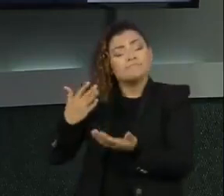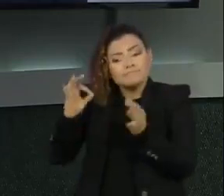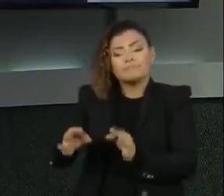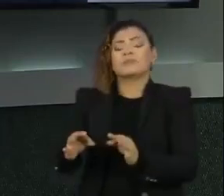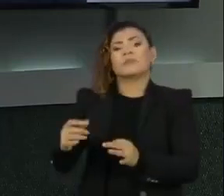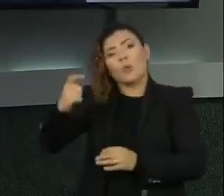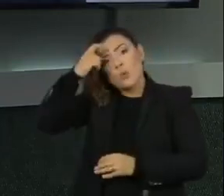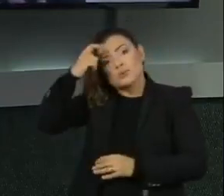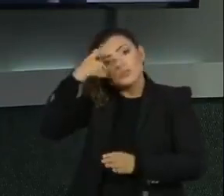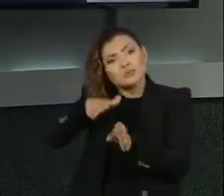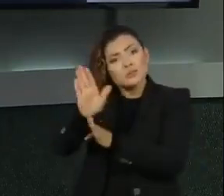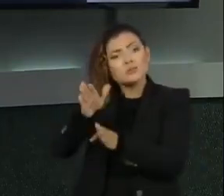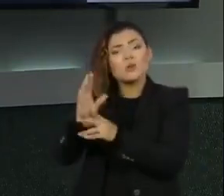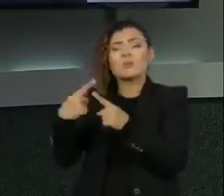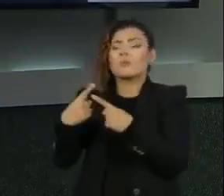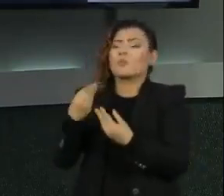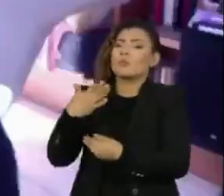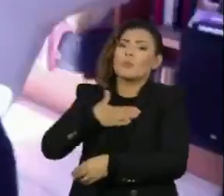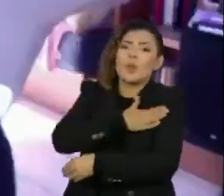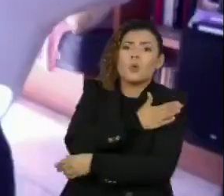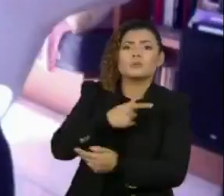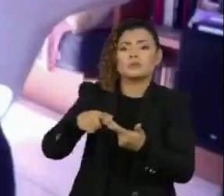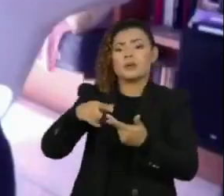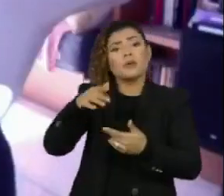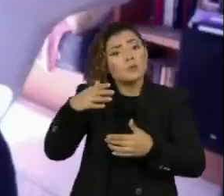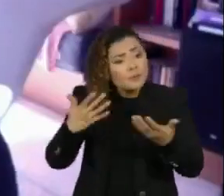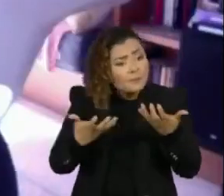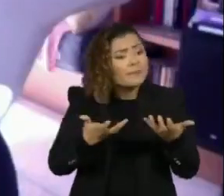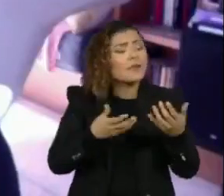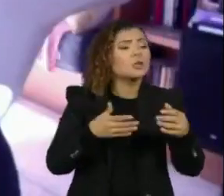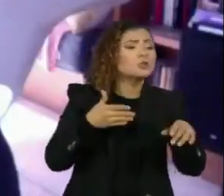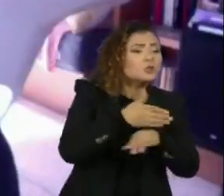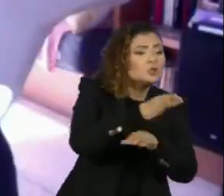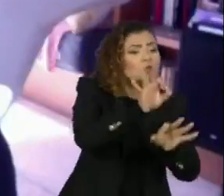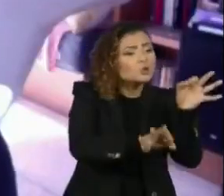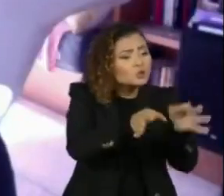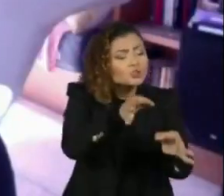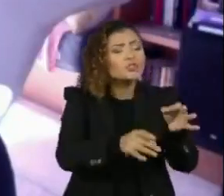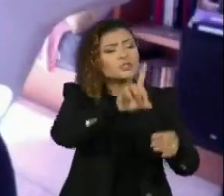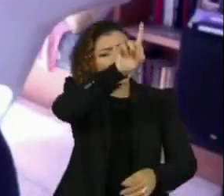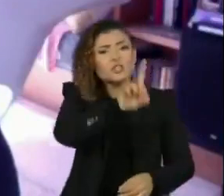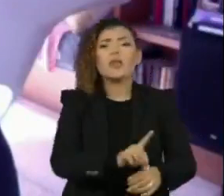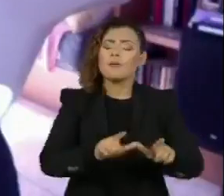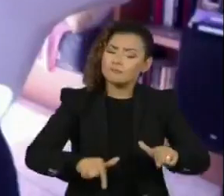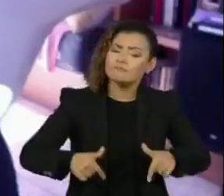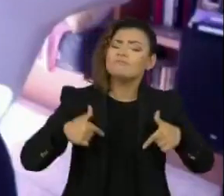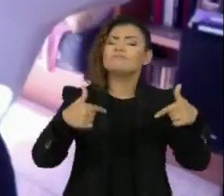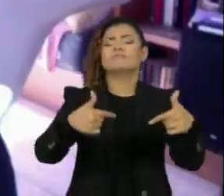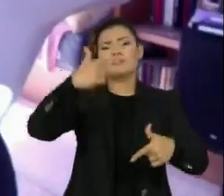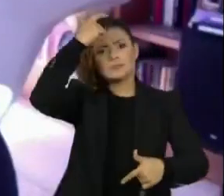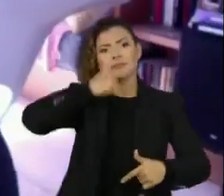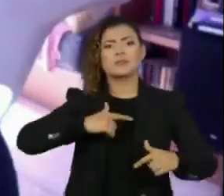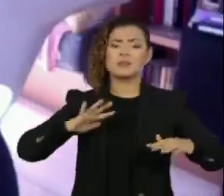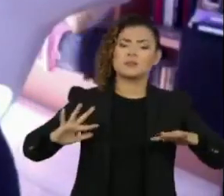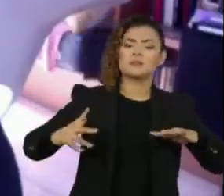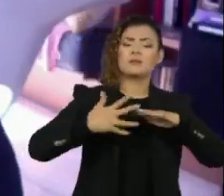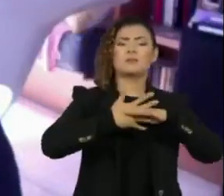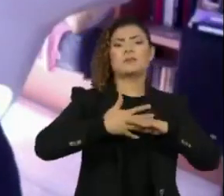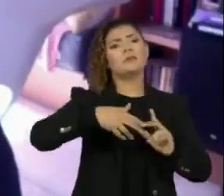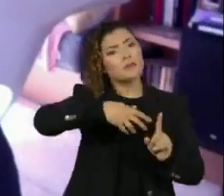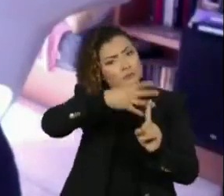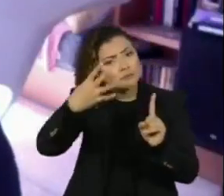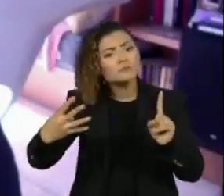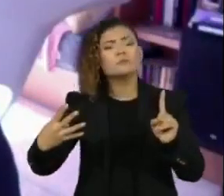conscientização, de acesso à justiça, para que as pessoas conheçam os seus direitos e exerçam a sua cidadania também.